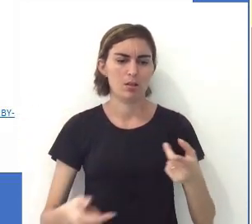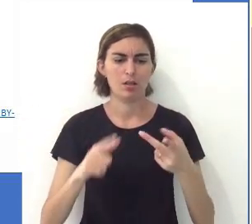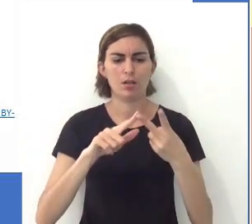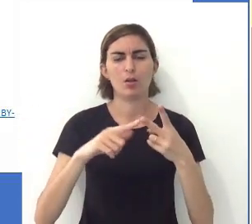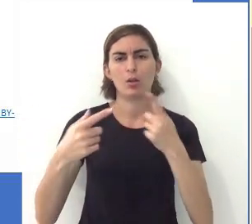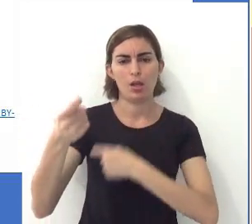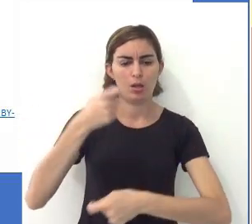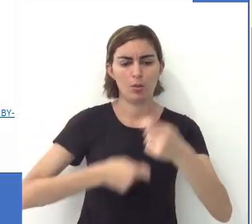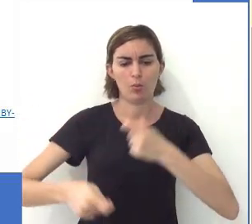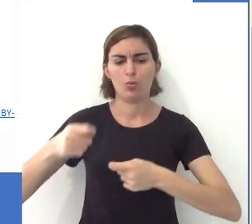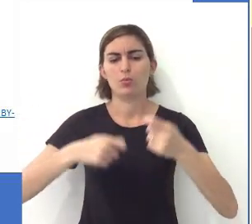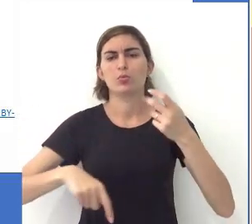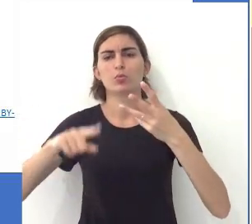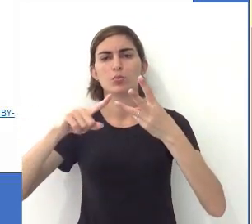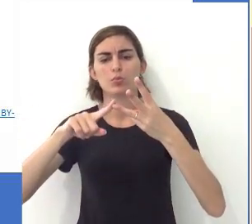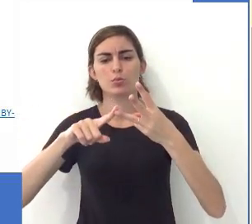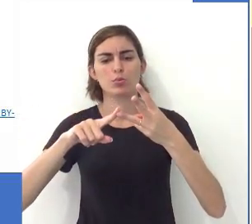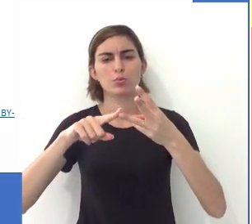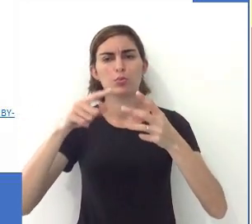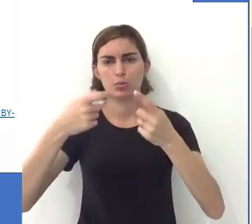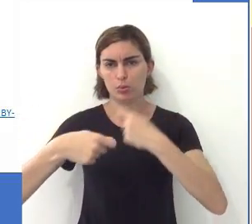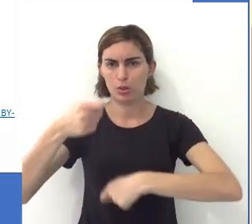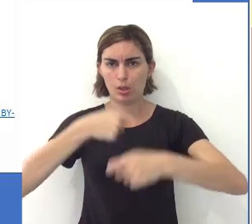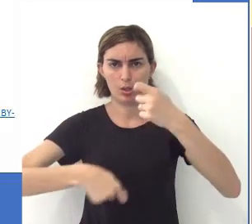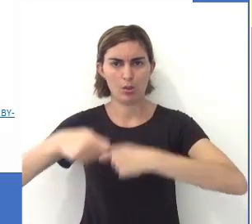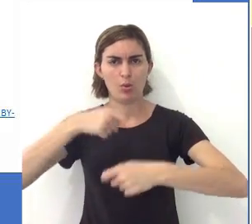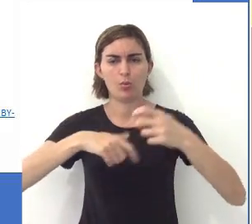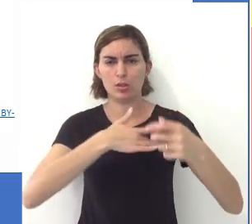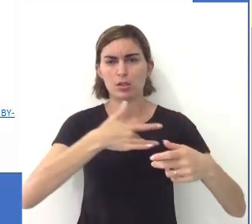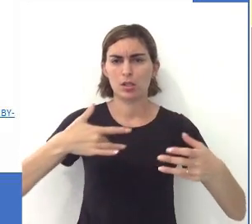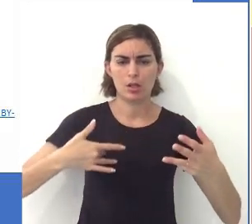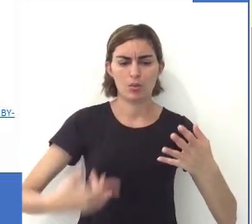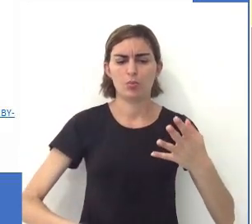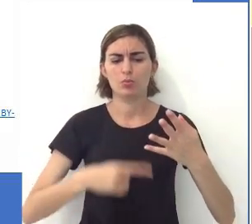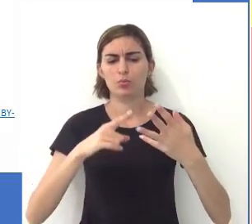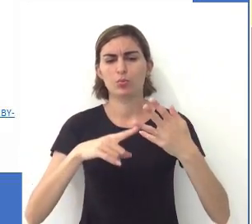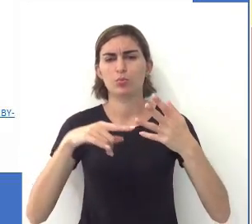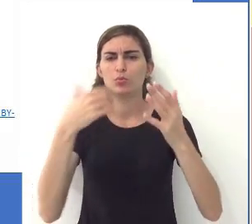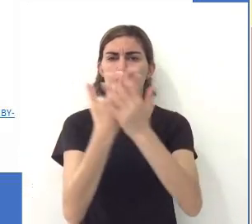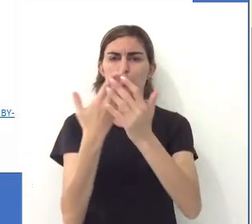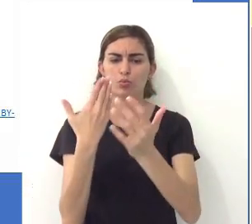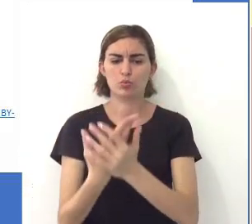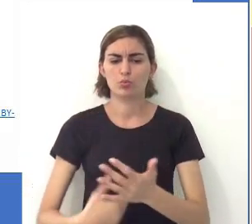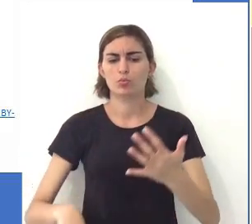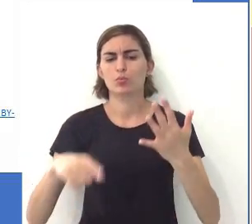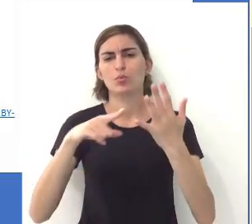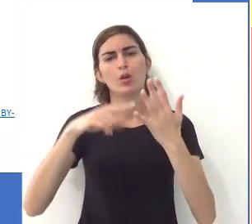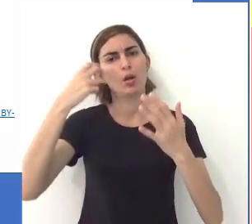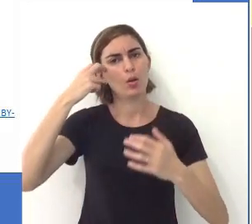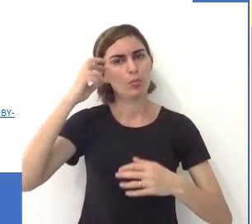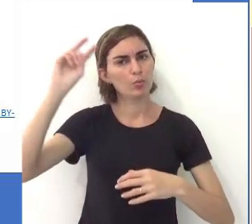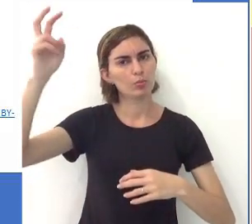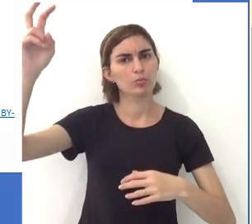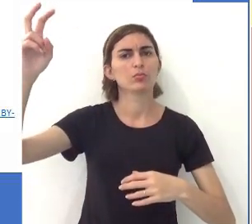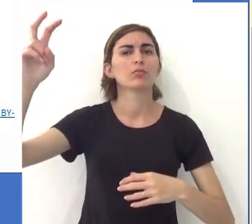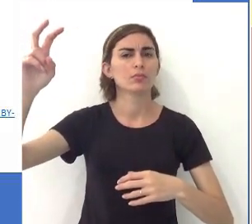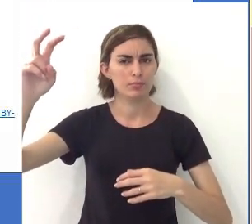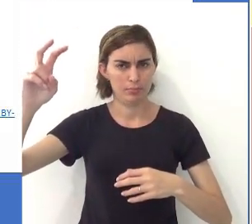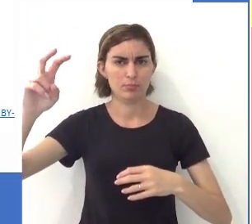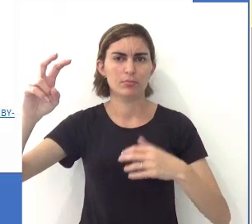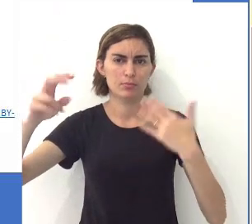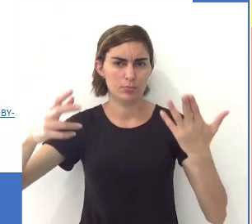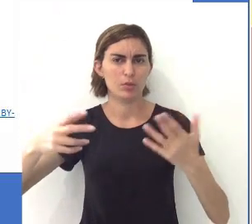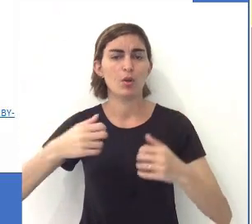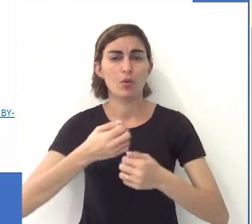ao lazer. Ao negócio, tá? Aos negócios, na verdade, né? A saúde, a estudos, turismo